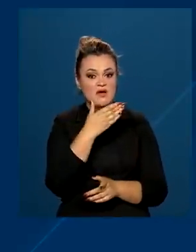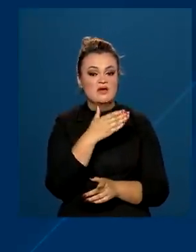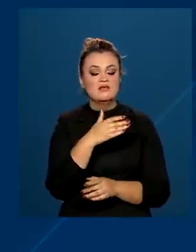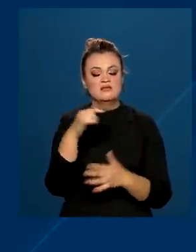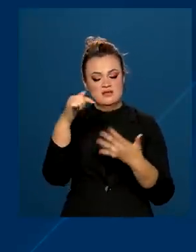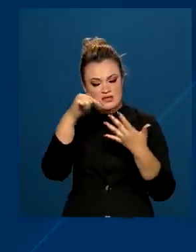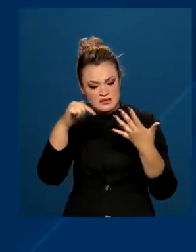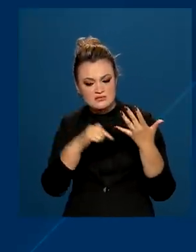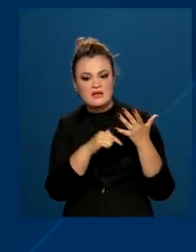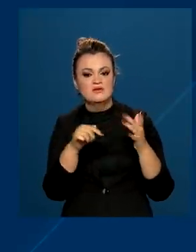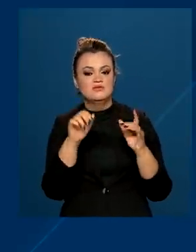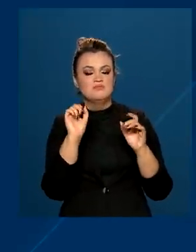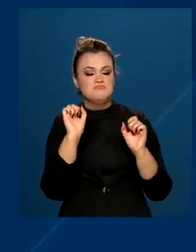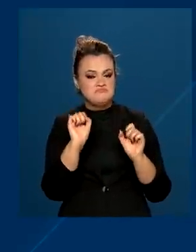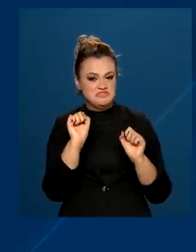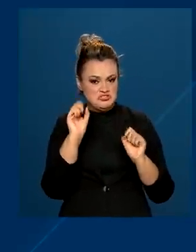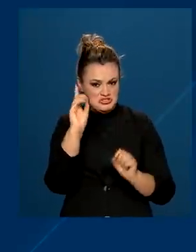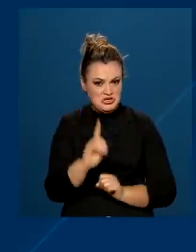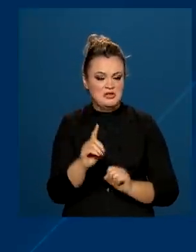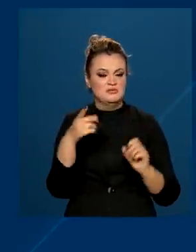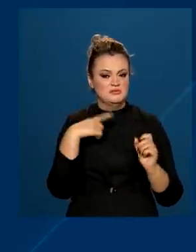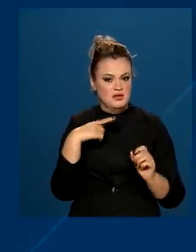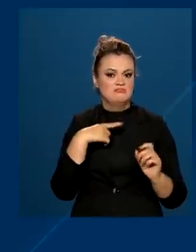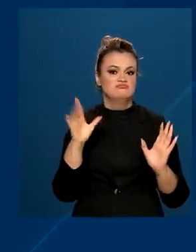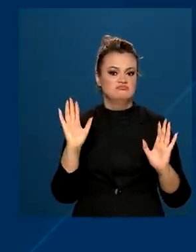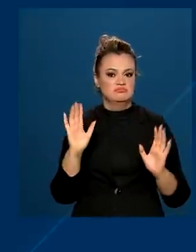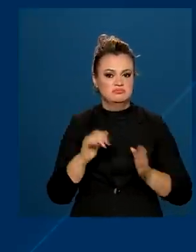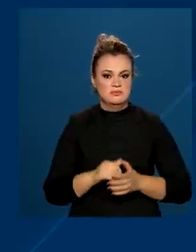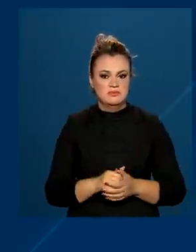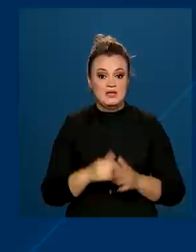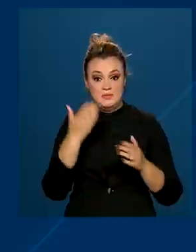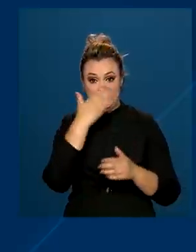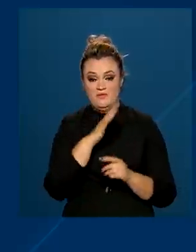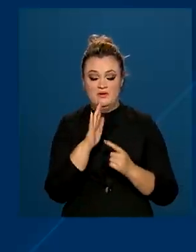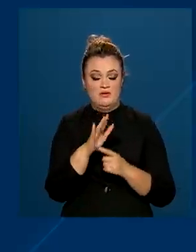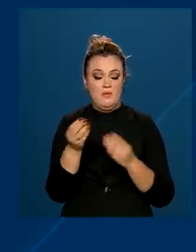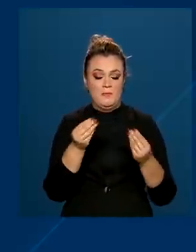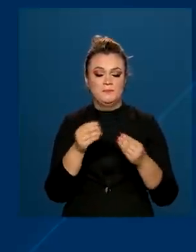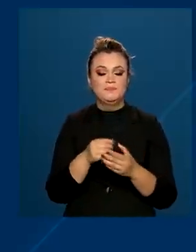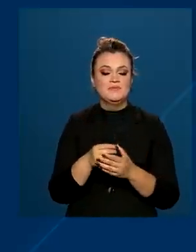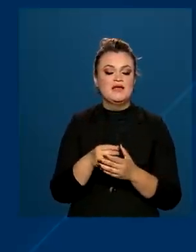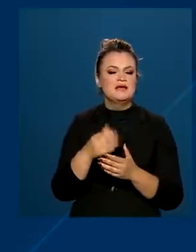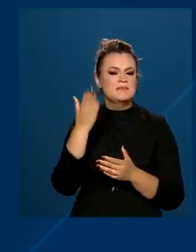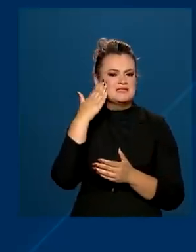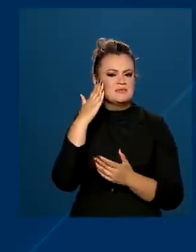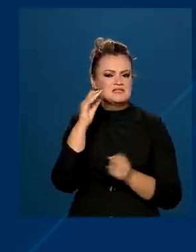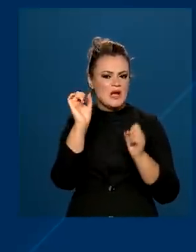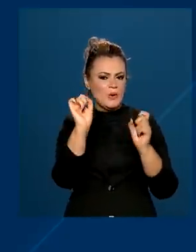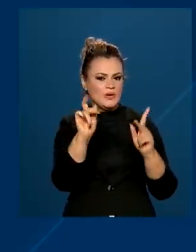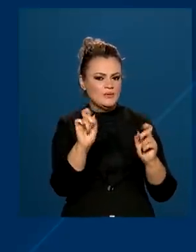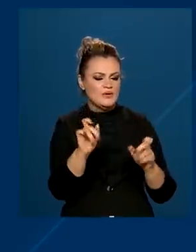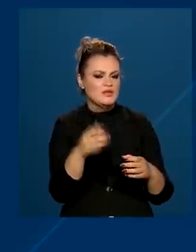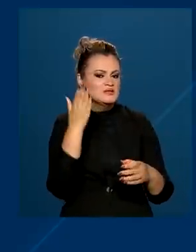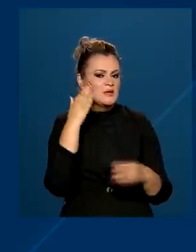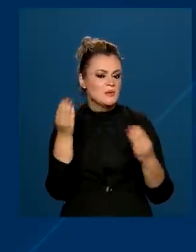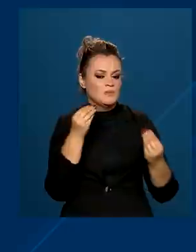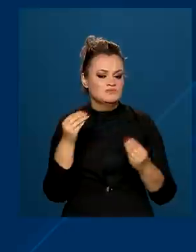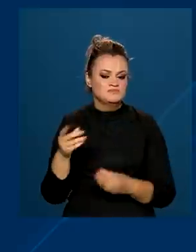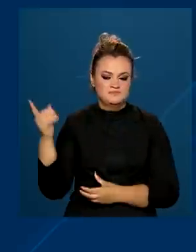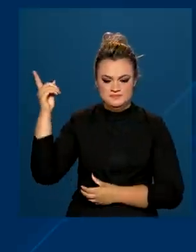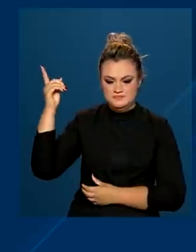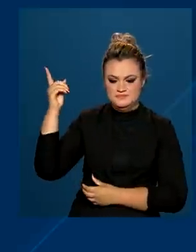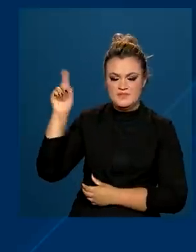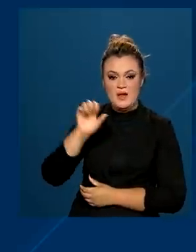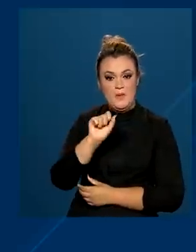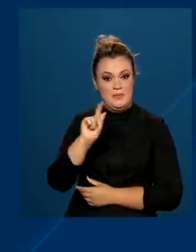cumprem os critérios necessários para receber o Auxílio Brasil. Uma das ferramentas para conferir se os dados estão atualizados é